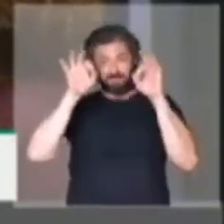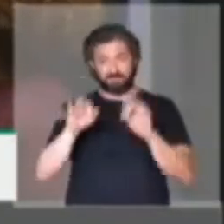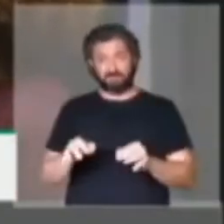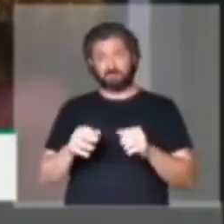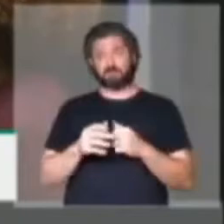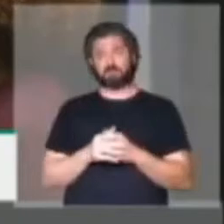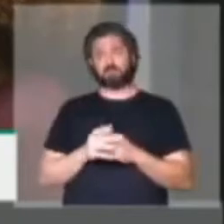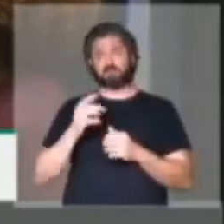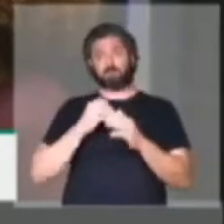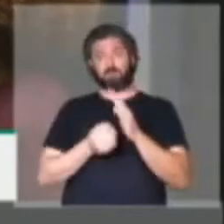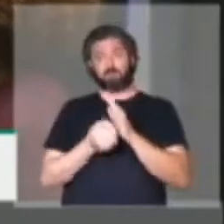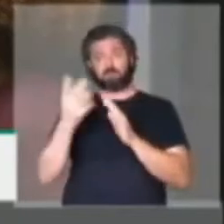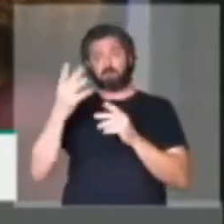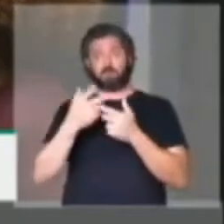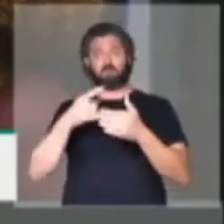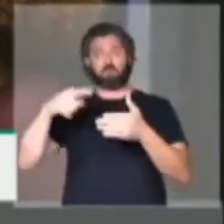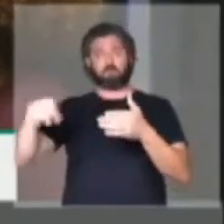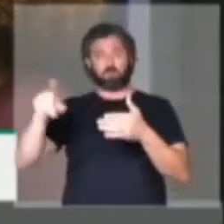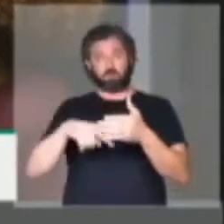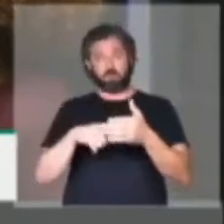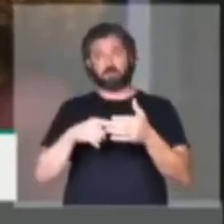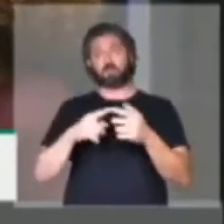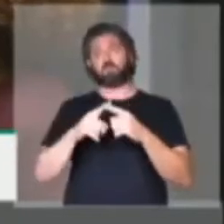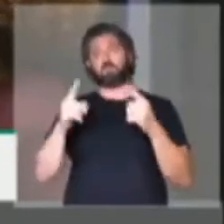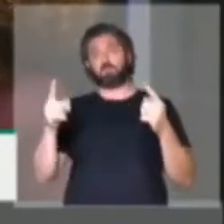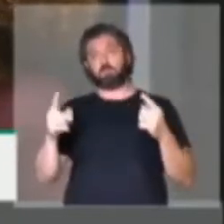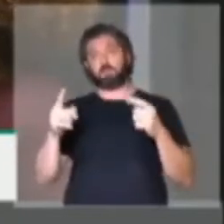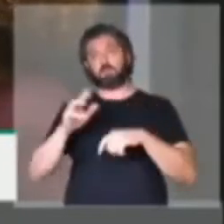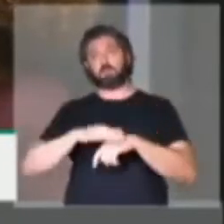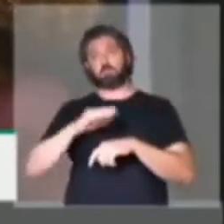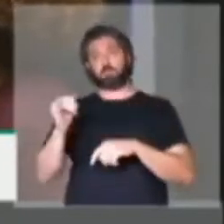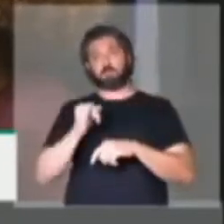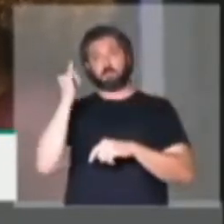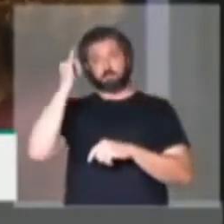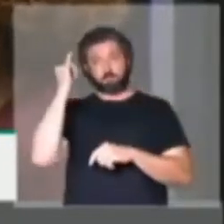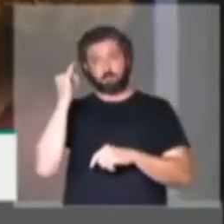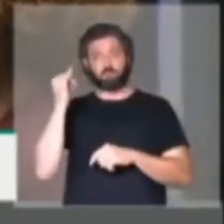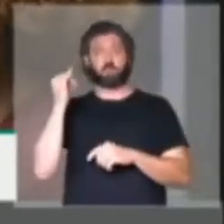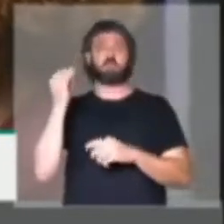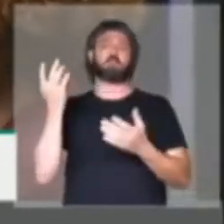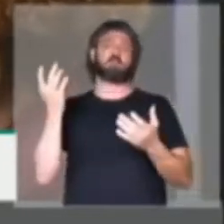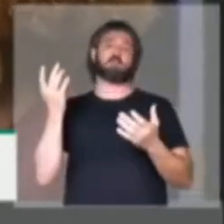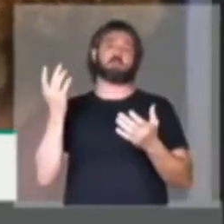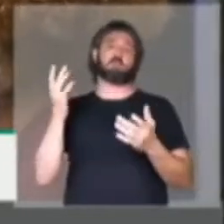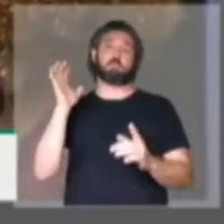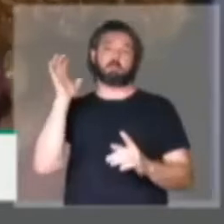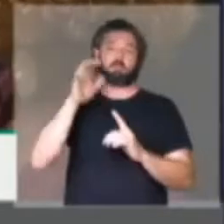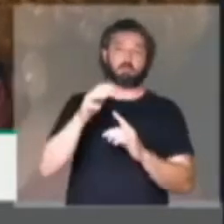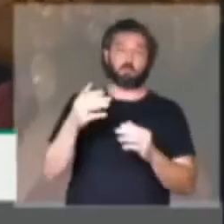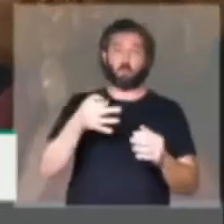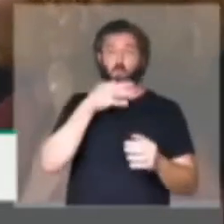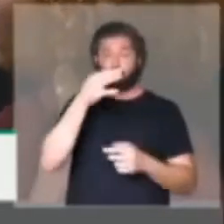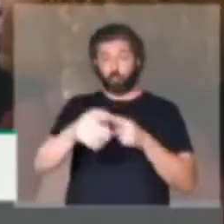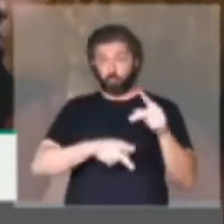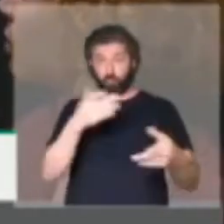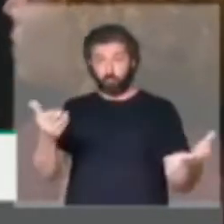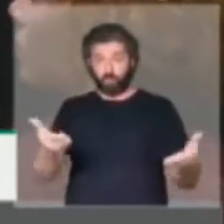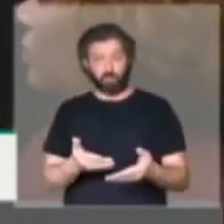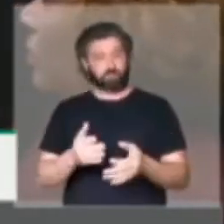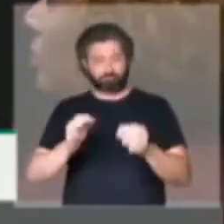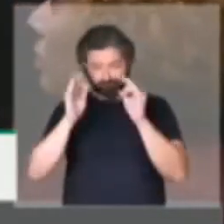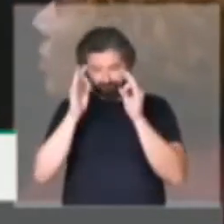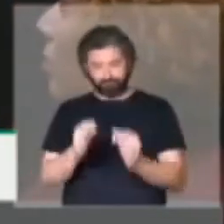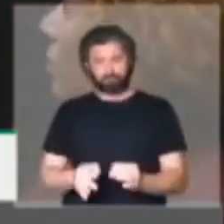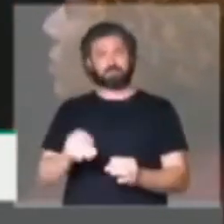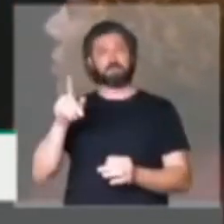tem vários vetos, mas um veto que é mais importante, que mais impacta a opinião pública, é